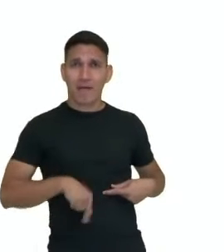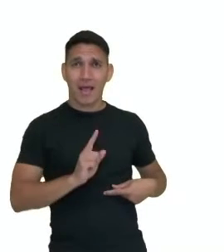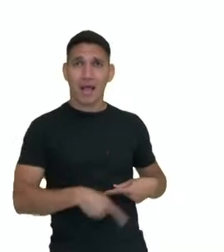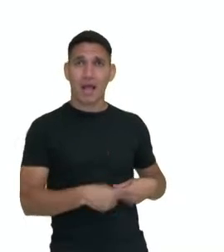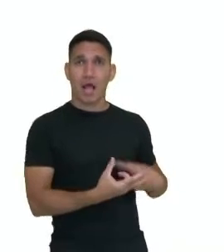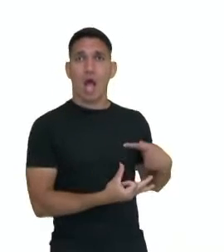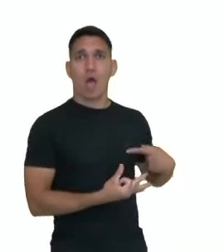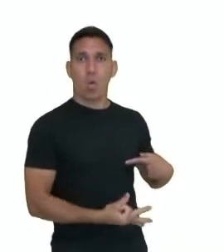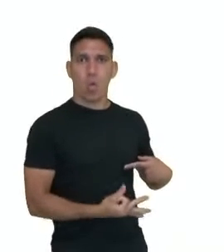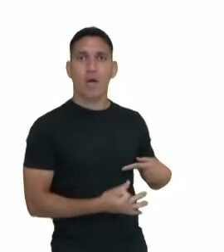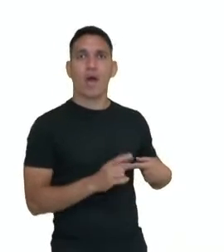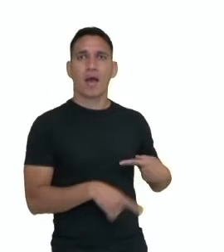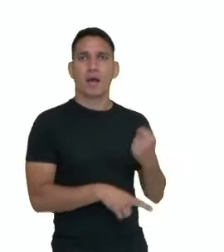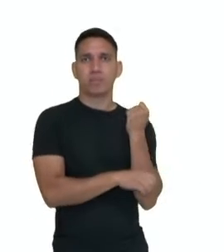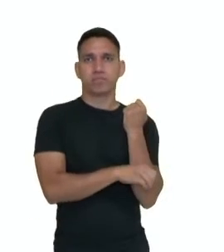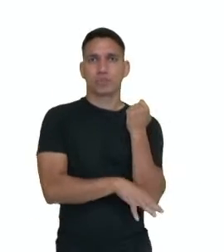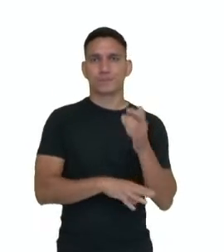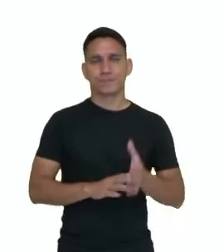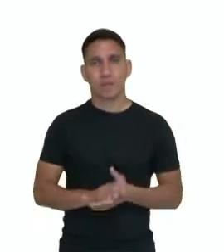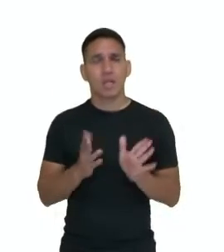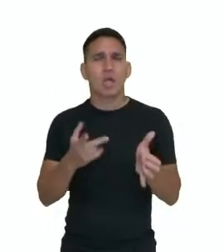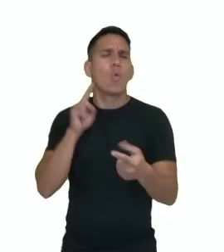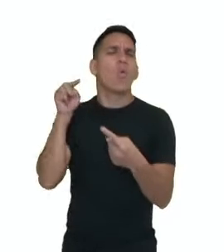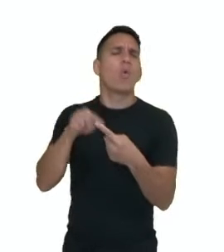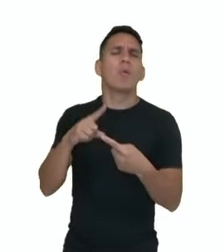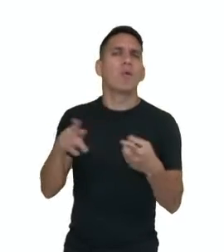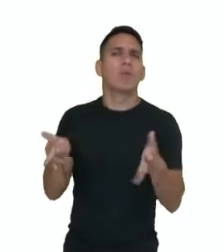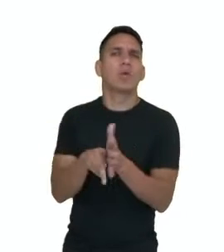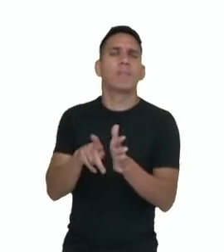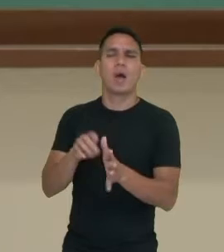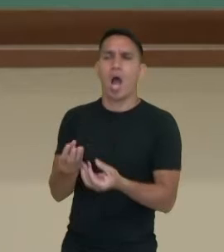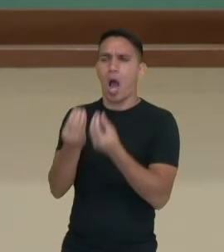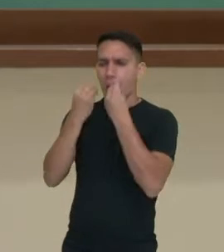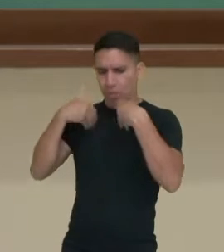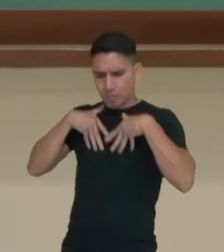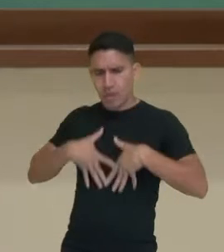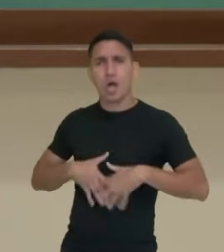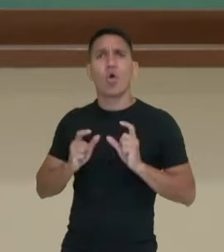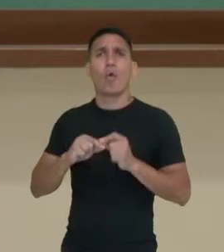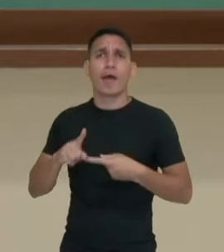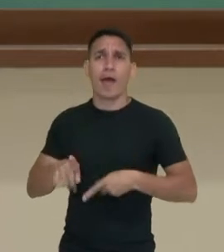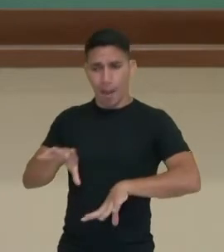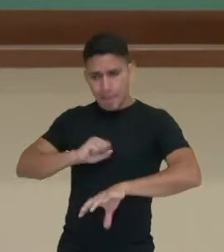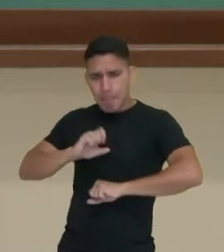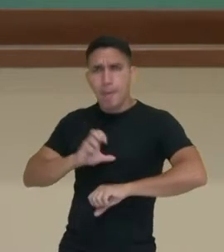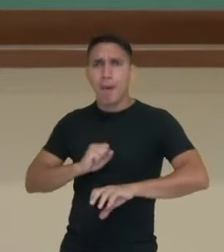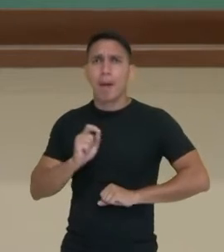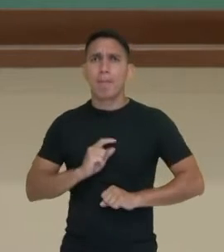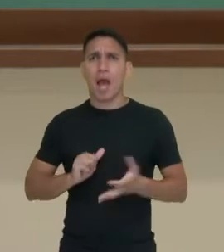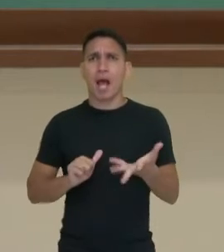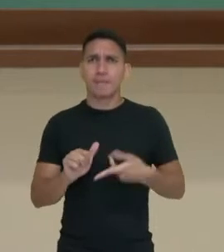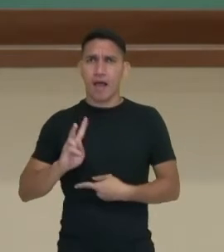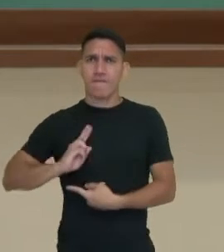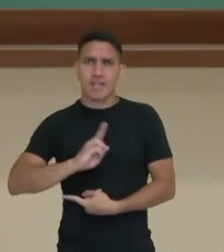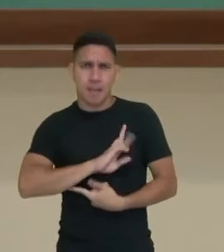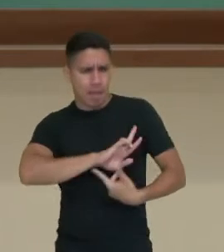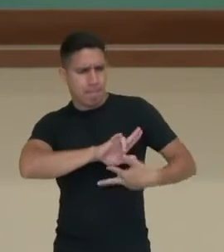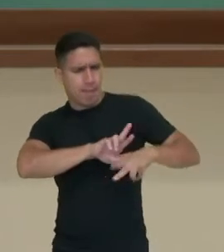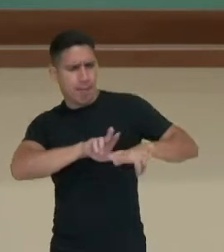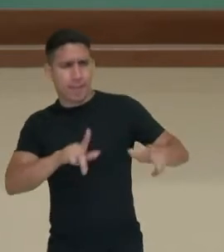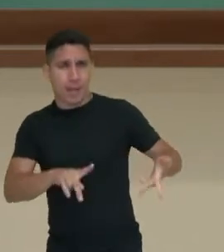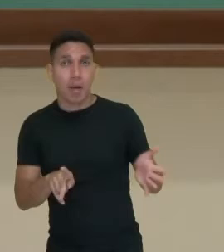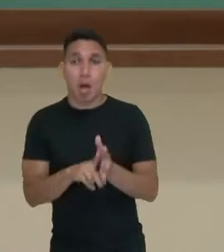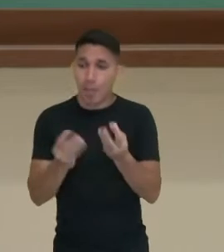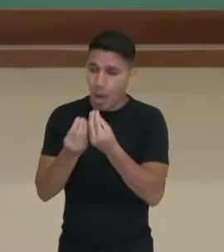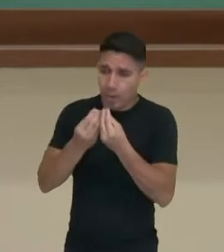digestório, né? Qual que é o objetivo então do sistema digestório? É você obter os nutrientes do alimento, né? Que são